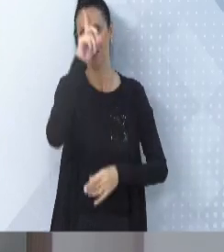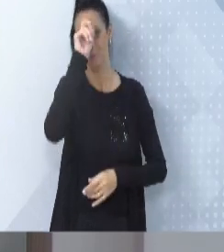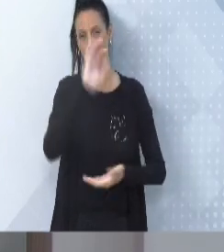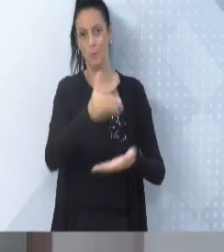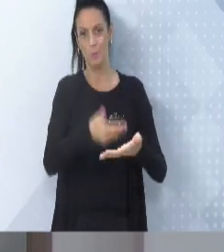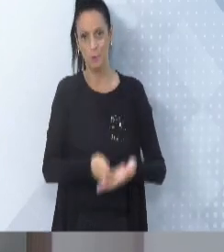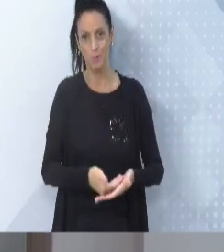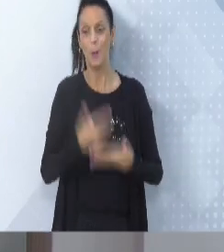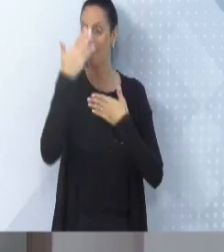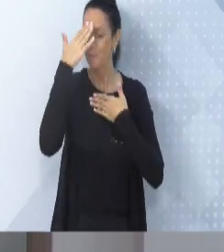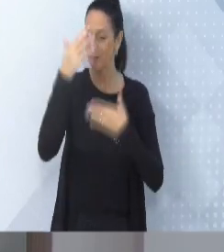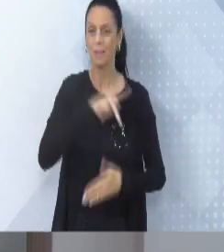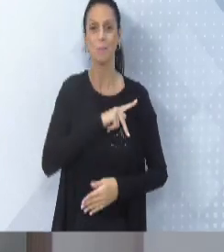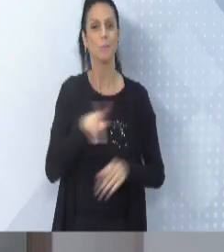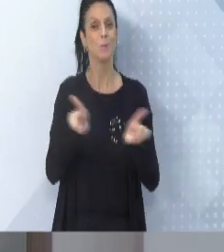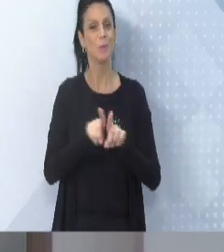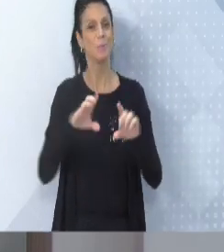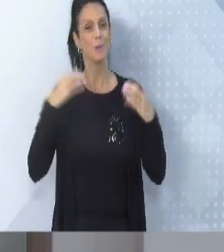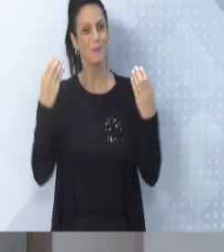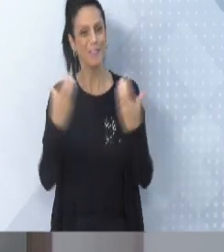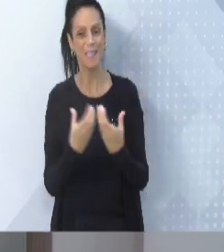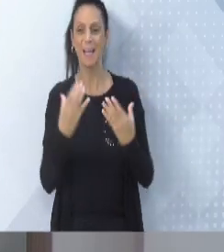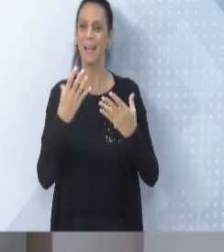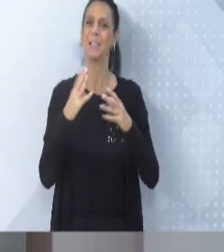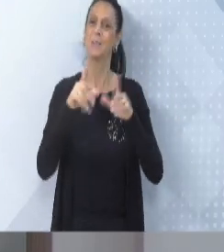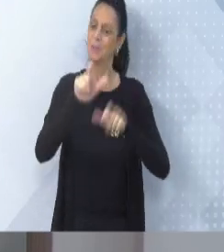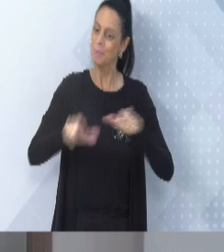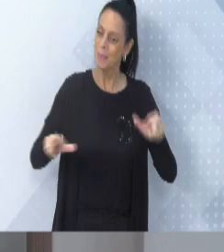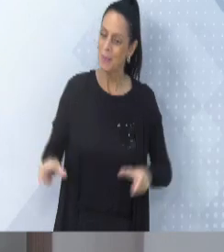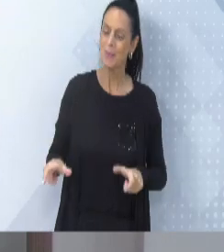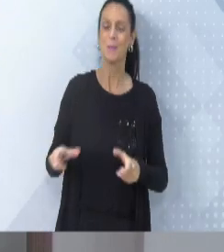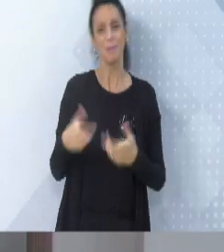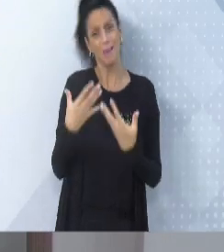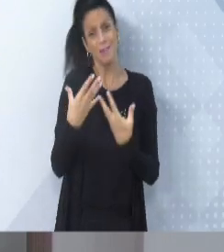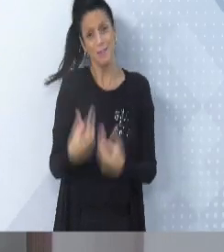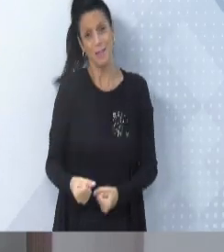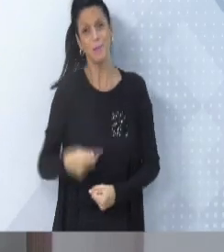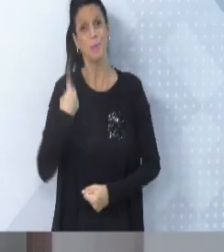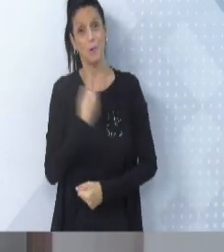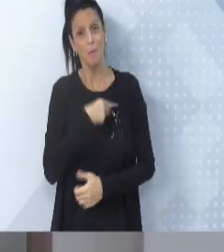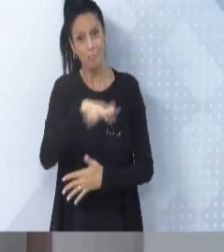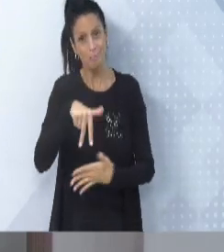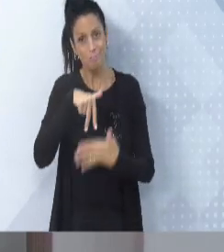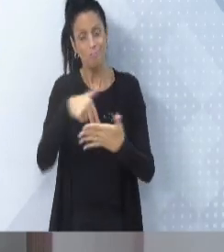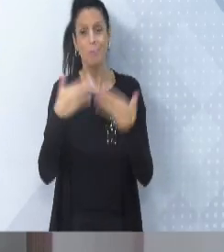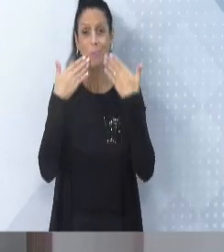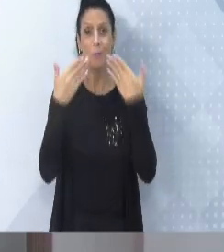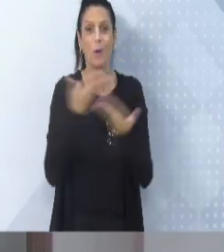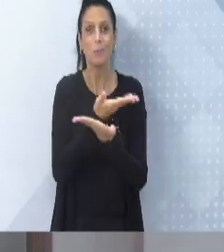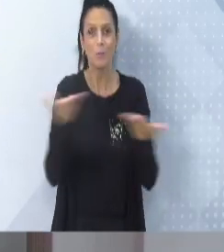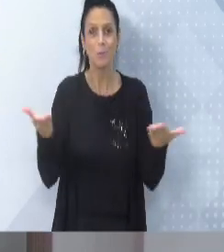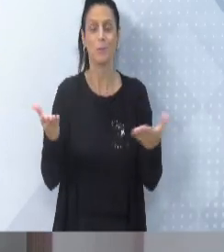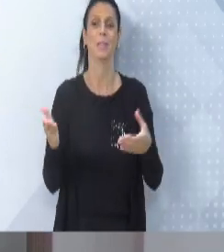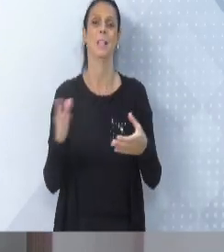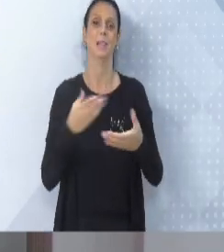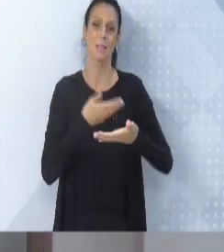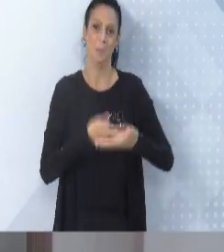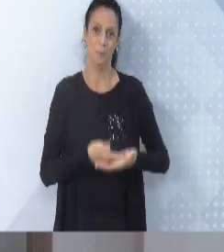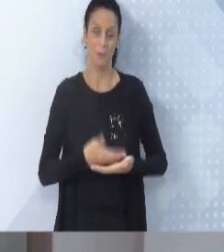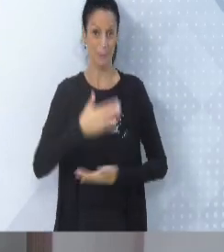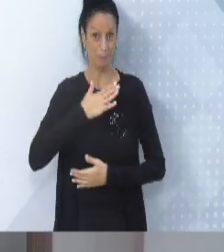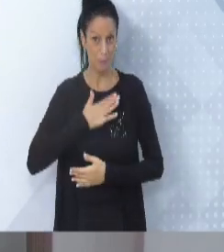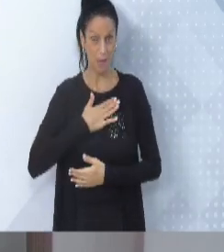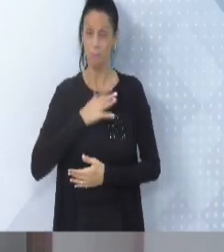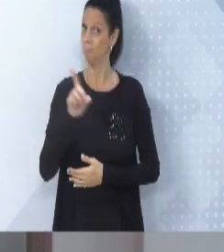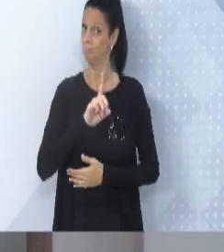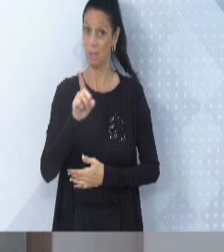a todos vocês e a toda a comunidade que nos permitiu mostrar o que é o Hospital Santo Antônio, que não é meu, não é da diretoria,